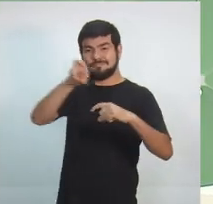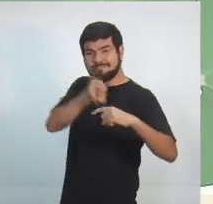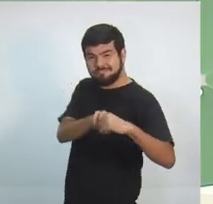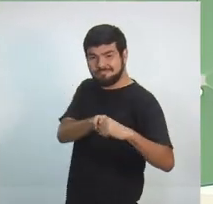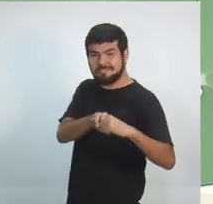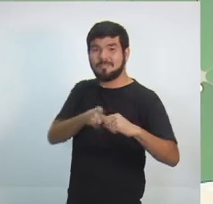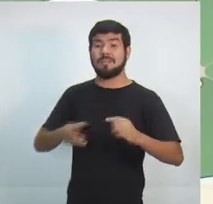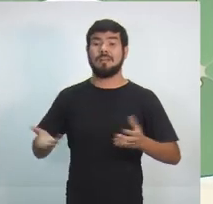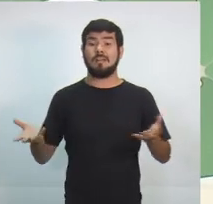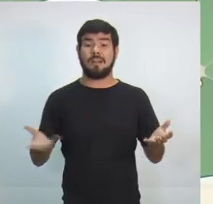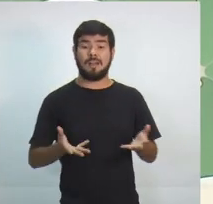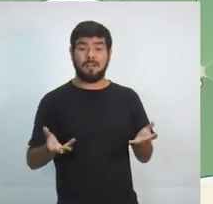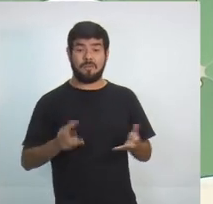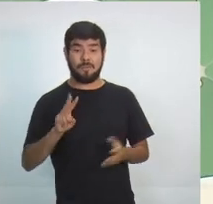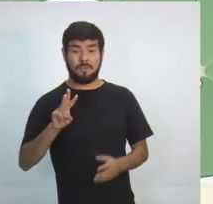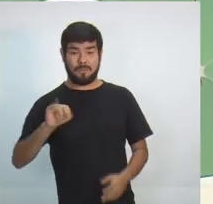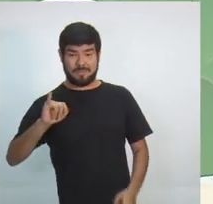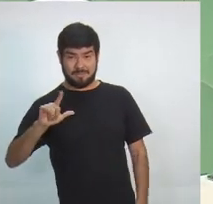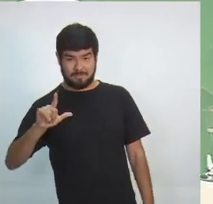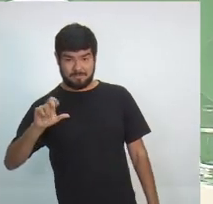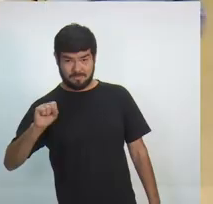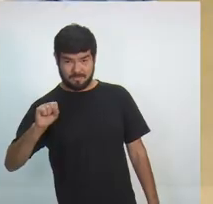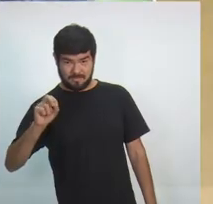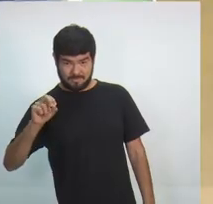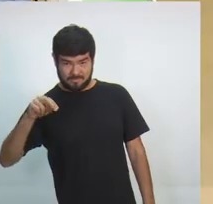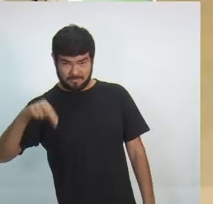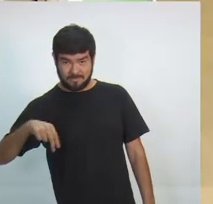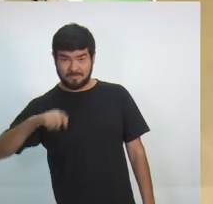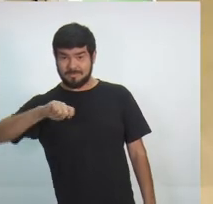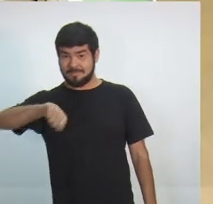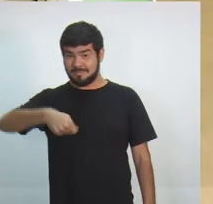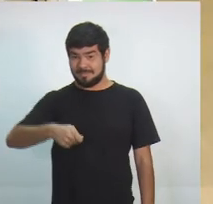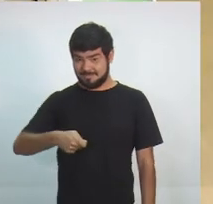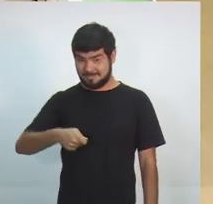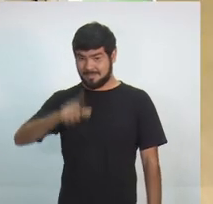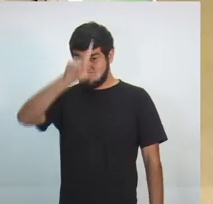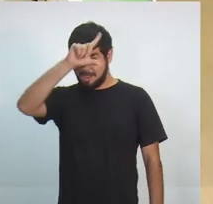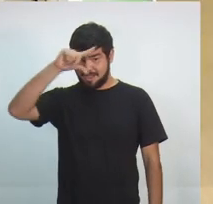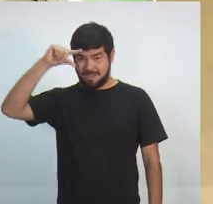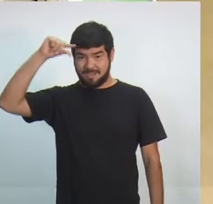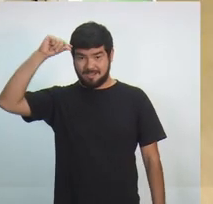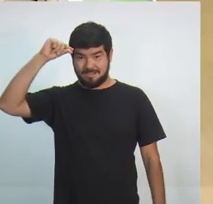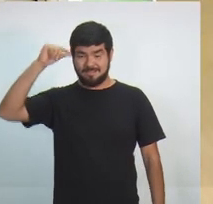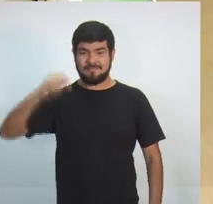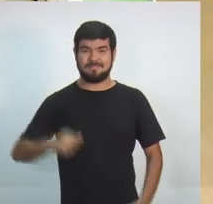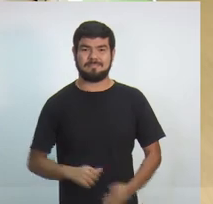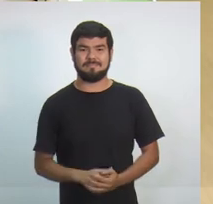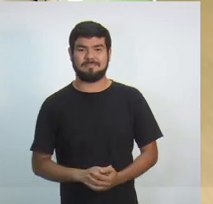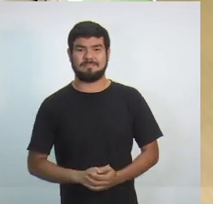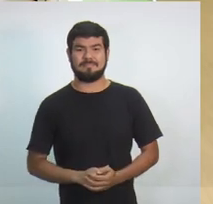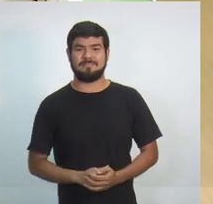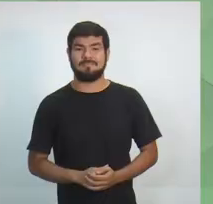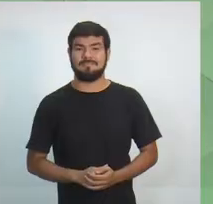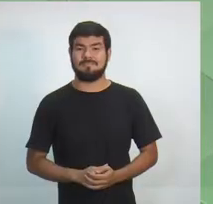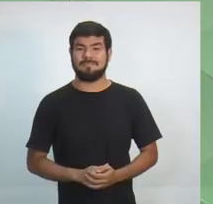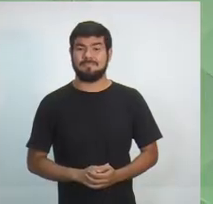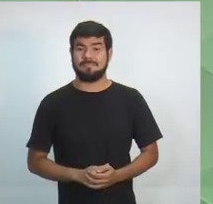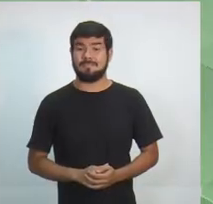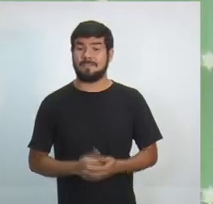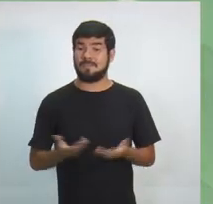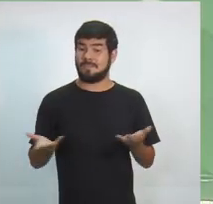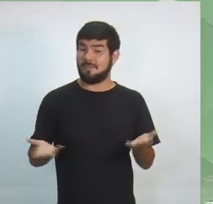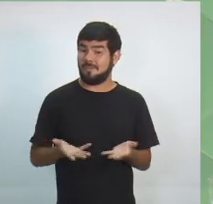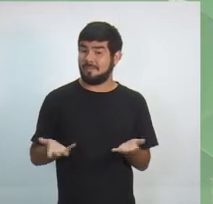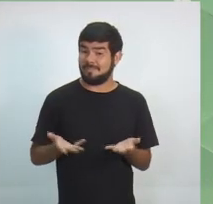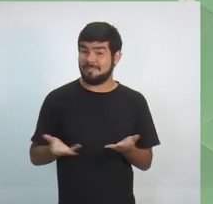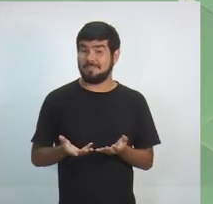agora é o candidato Wilson Lima, do PSC. Tudo bem, Márcia? Muito obrigada por ter vindo, seja bem-vindo. nada. O próximo candidato que entra aqui no